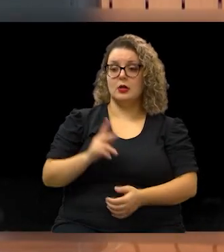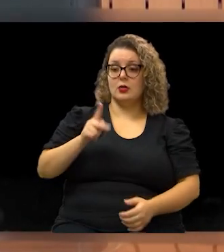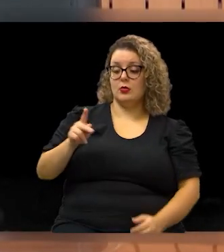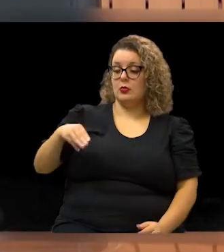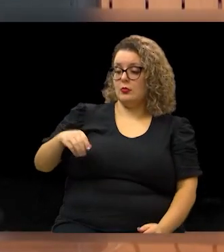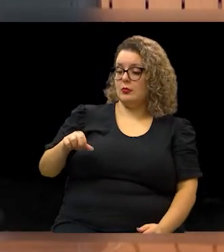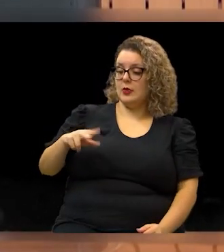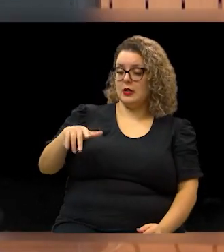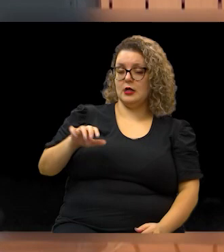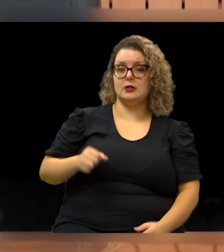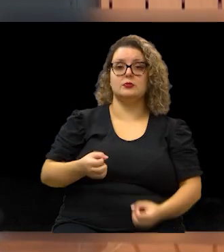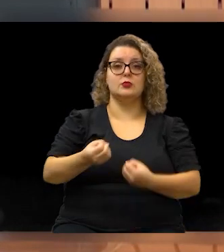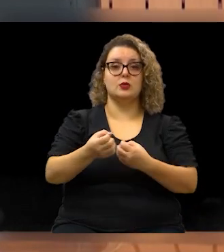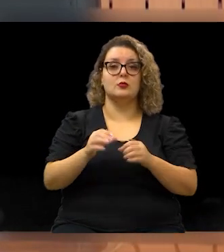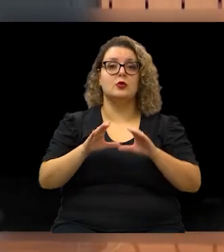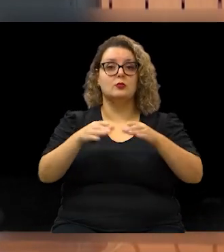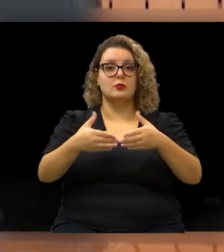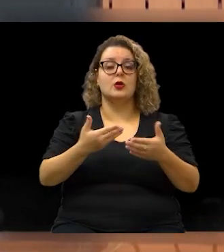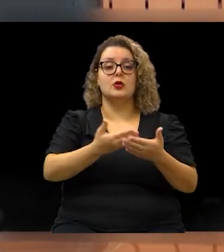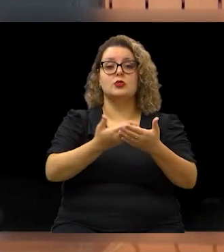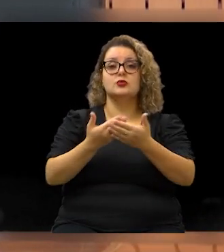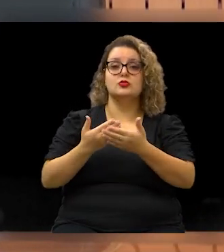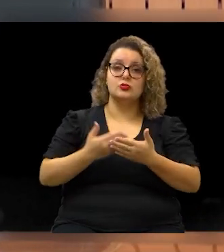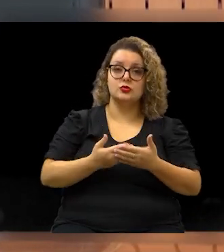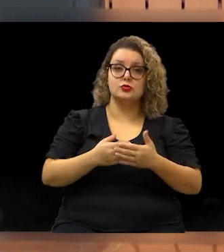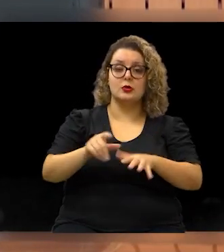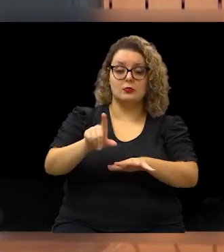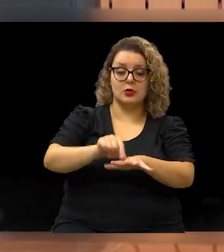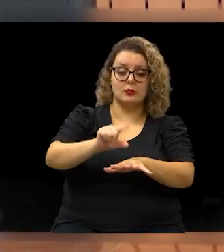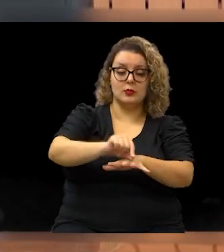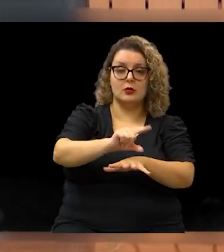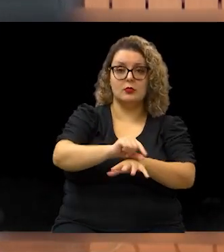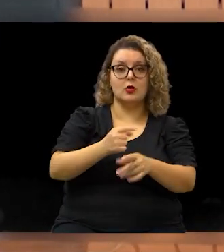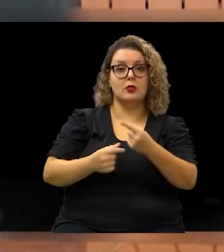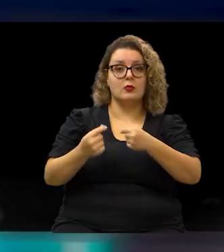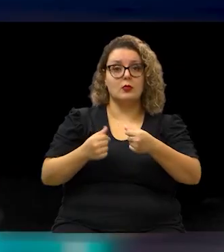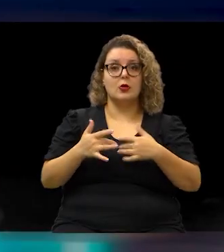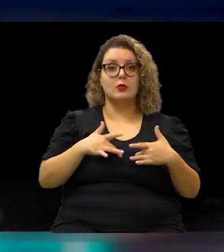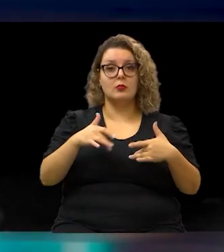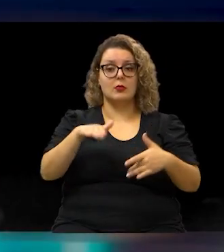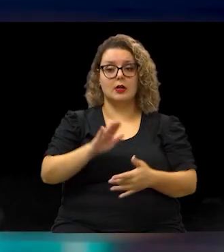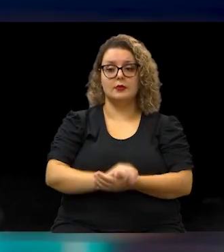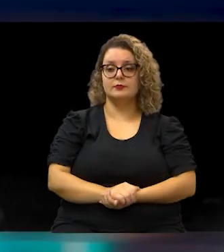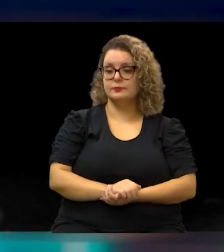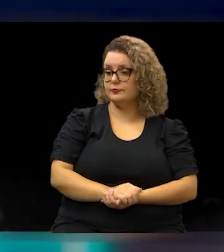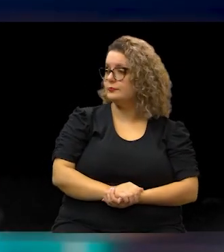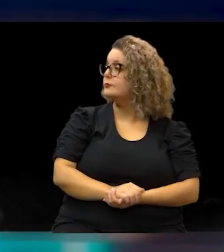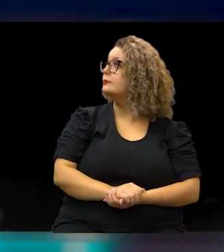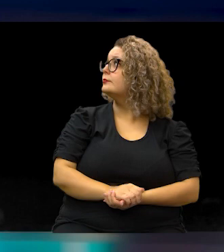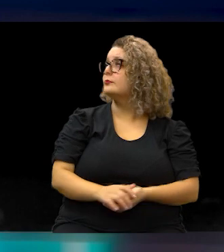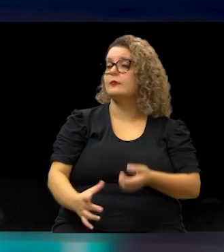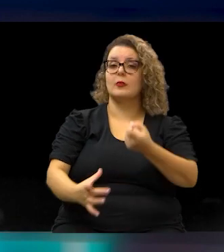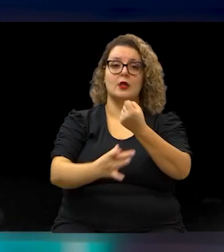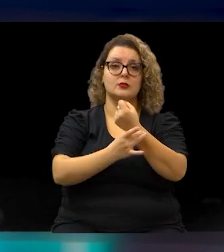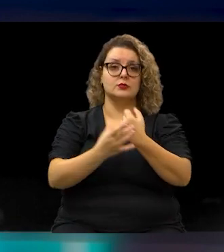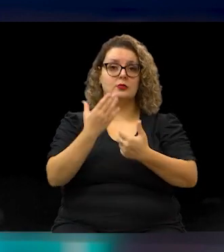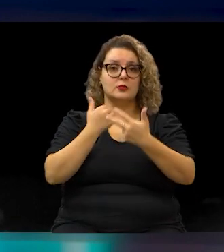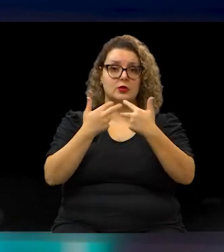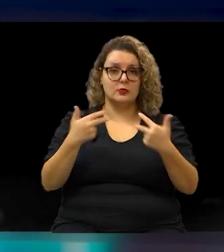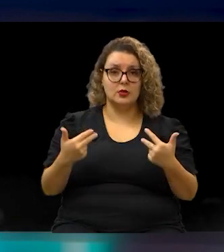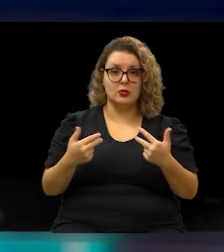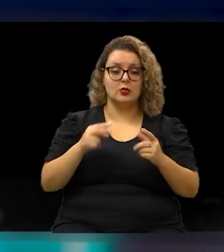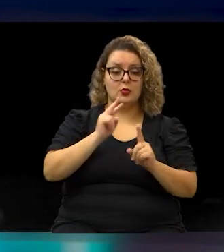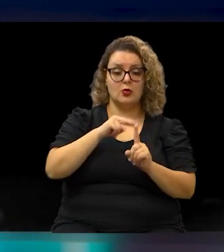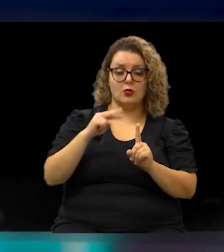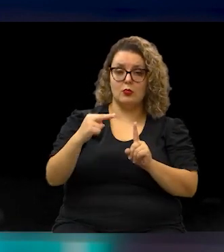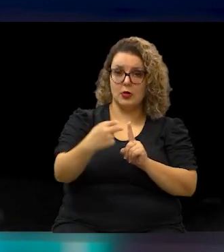compartilhou dados de um grupo que estuda alternativas para uma economia mais solidária? Sobre a segurança alimentar, sob o ponto